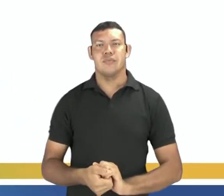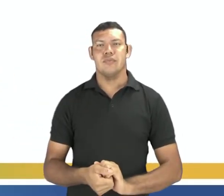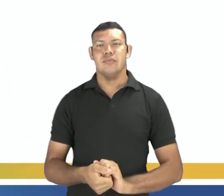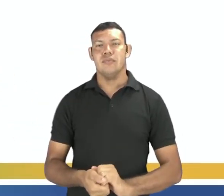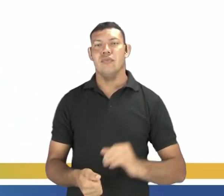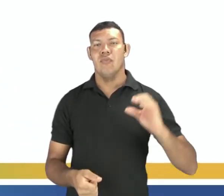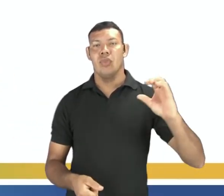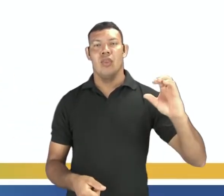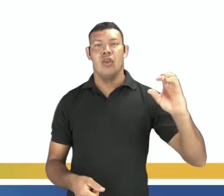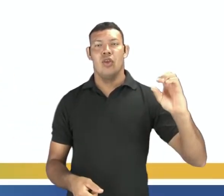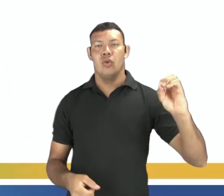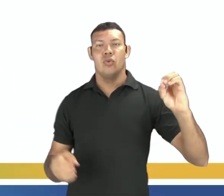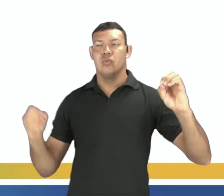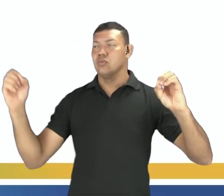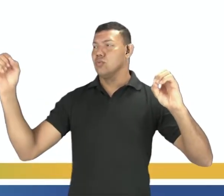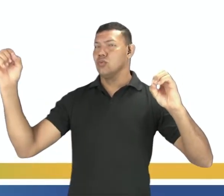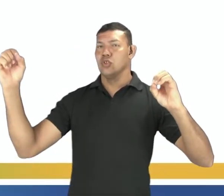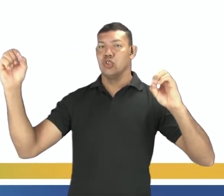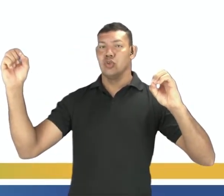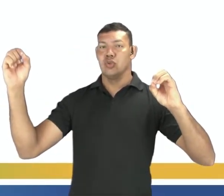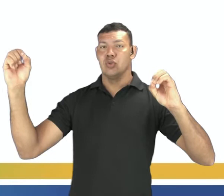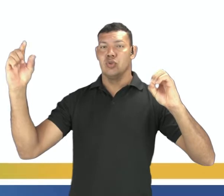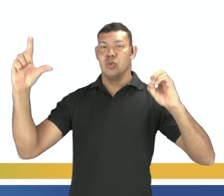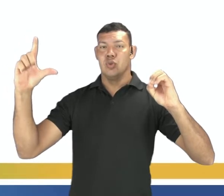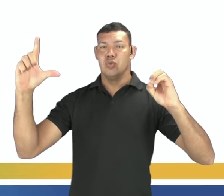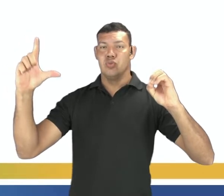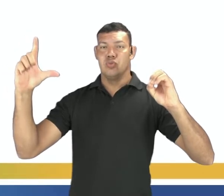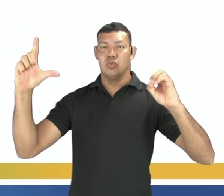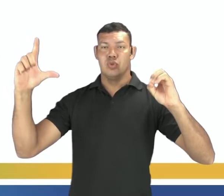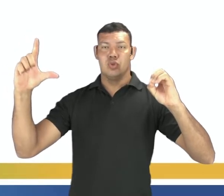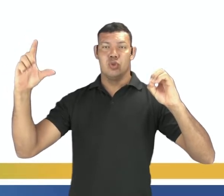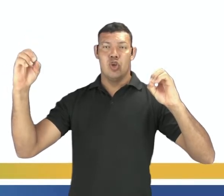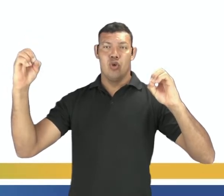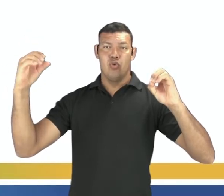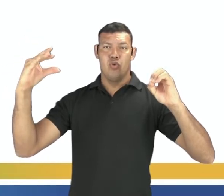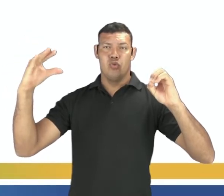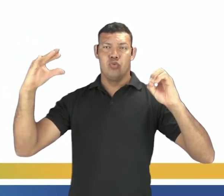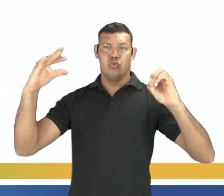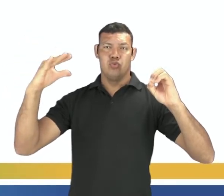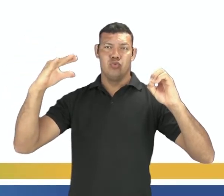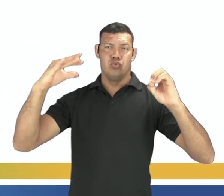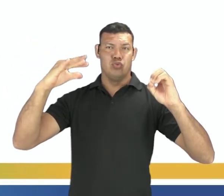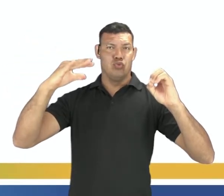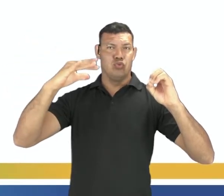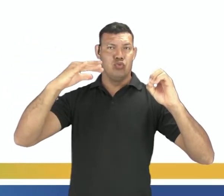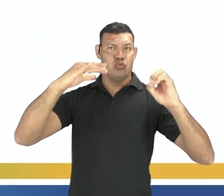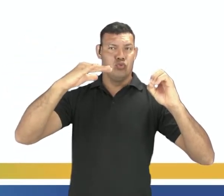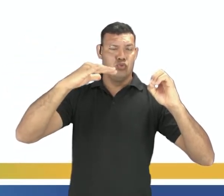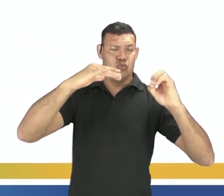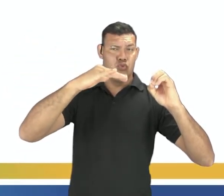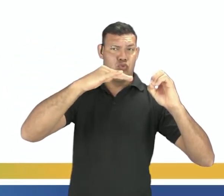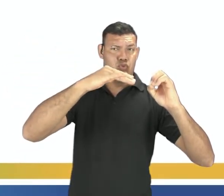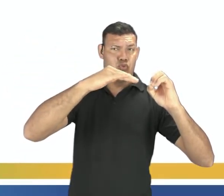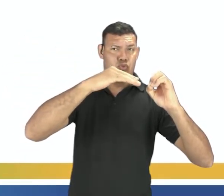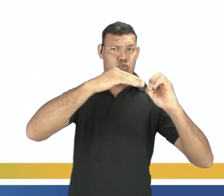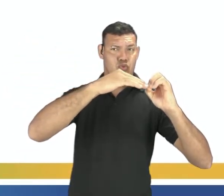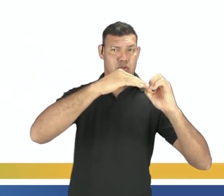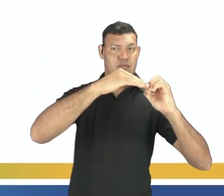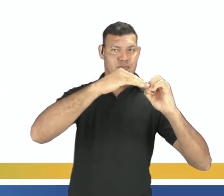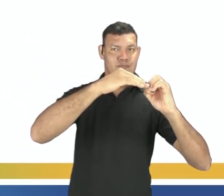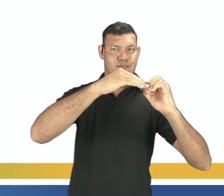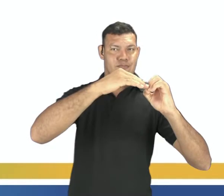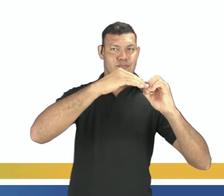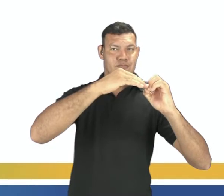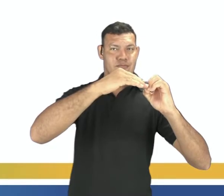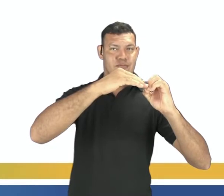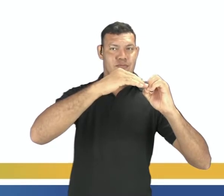energia que vem do Sol, atravessa a atmosfera, essa energia incide em nosso planeta,